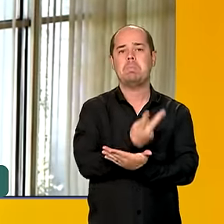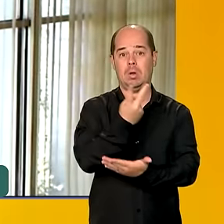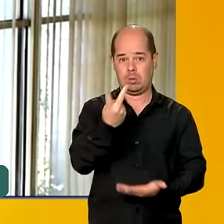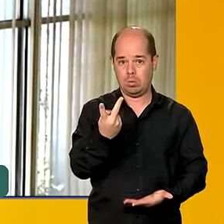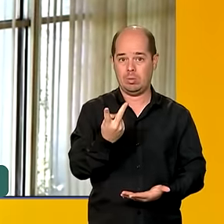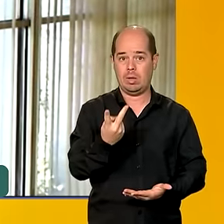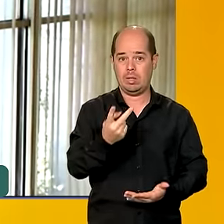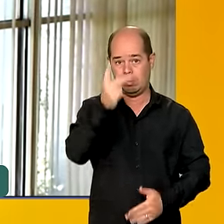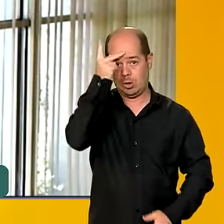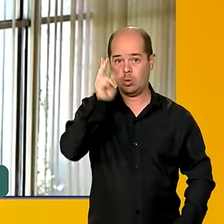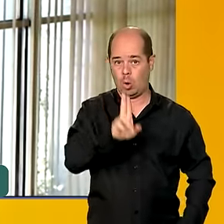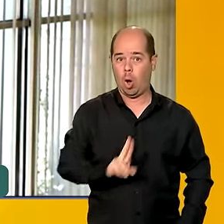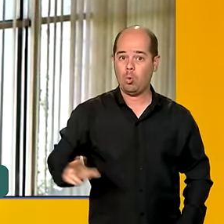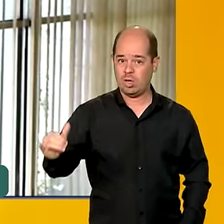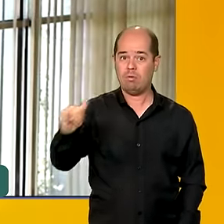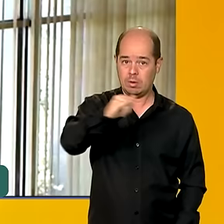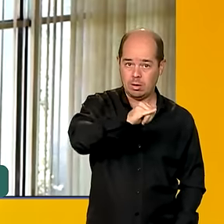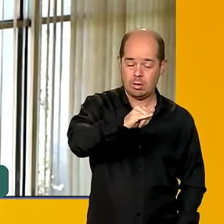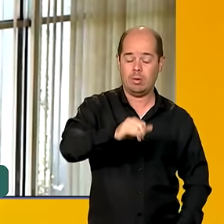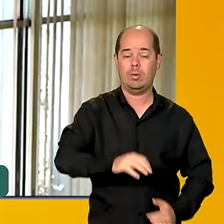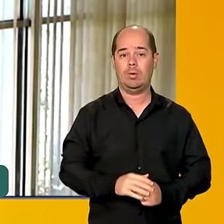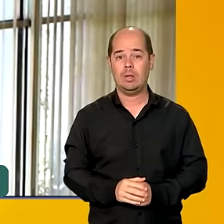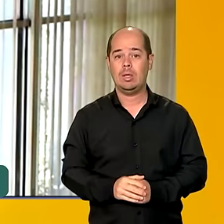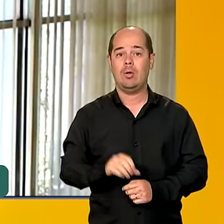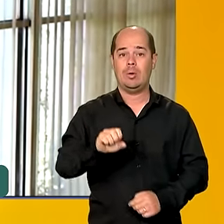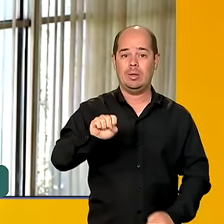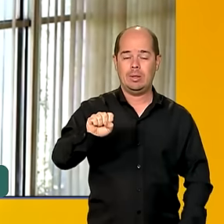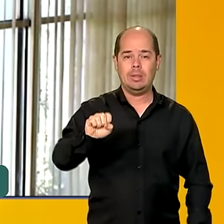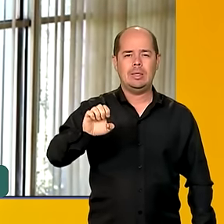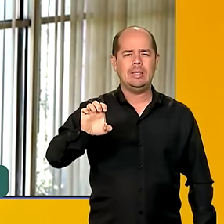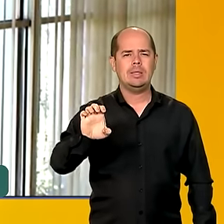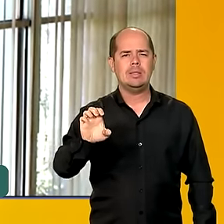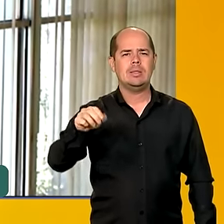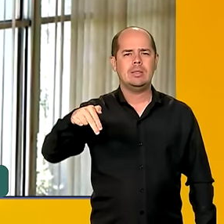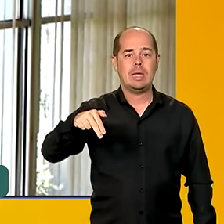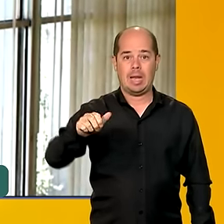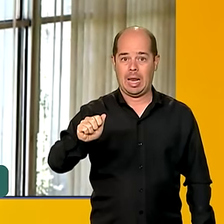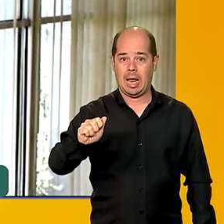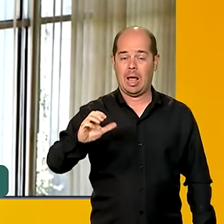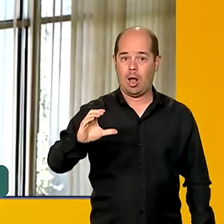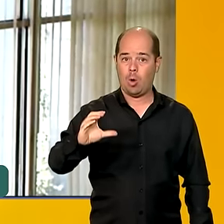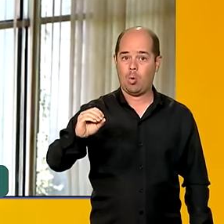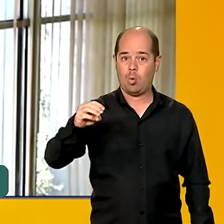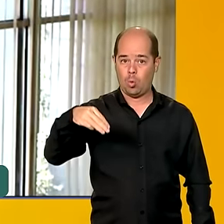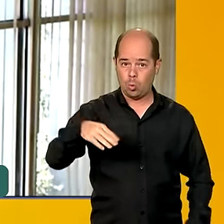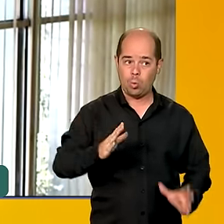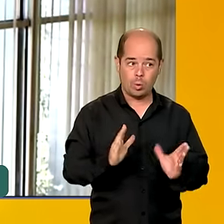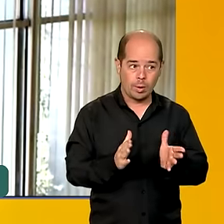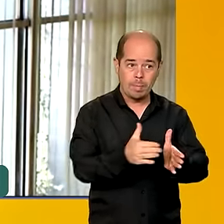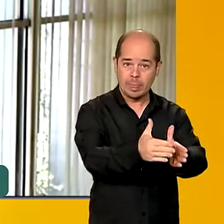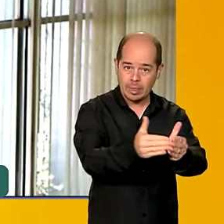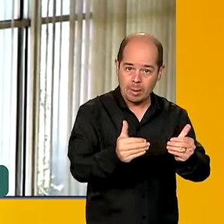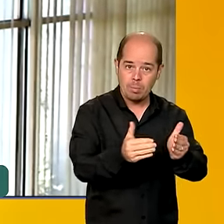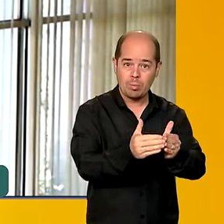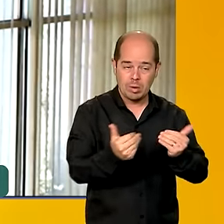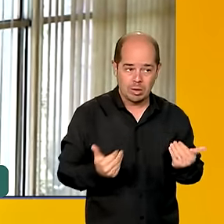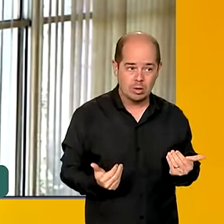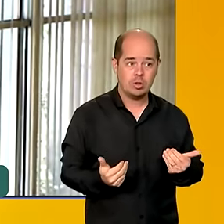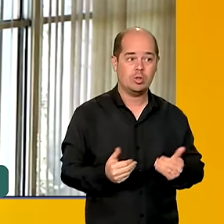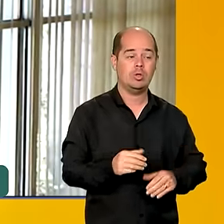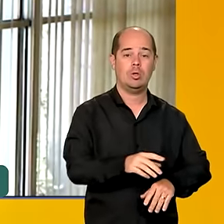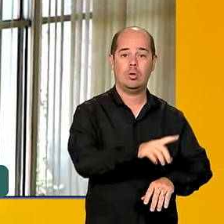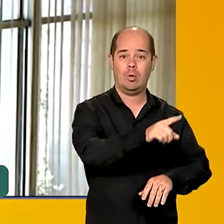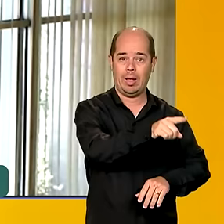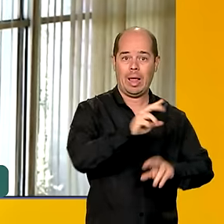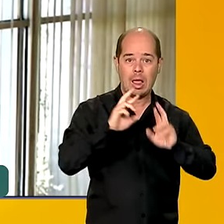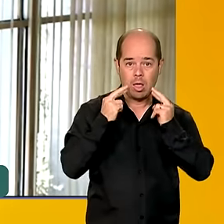aéreo. O que a Senacom já pediu, já protocolou, oficiou e já realizou uma reunião com a